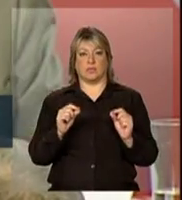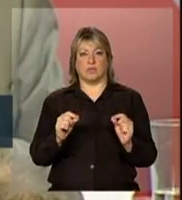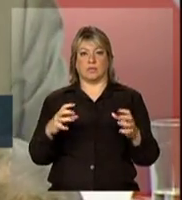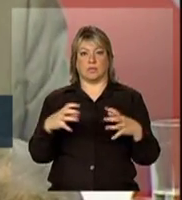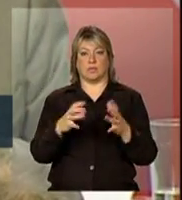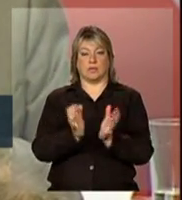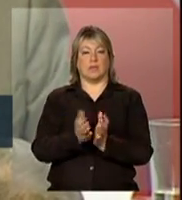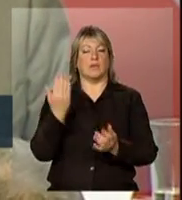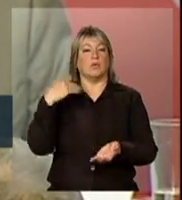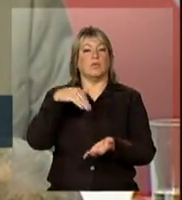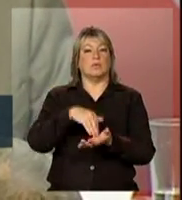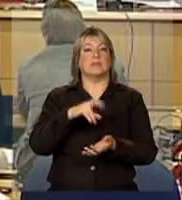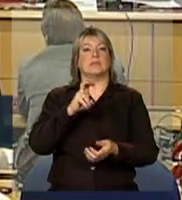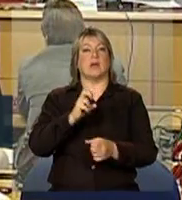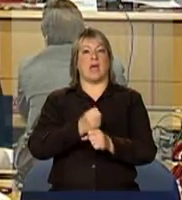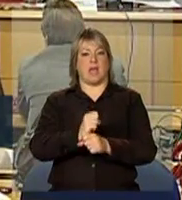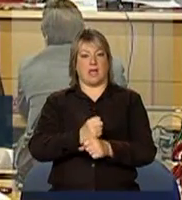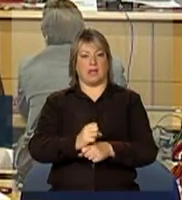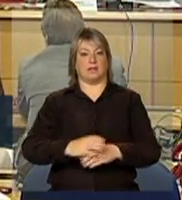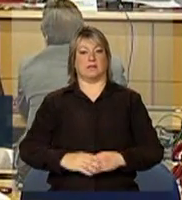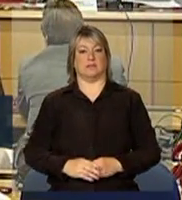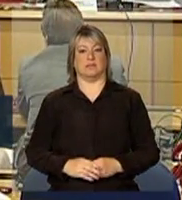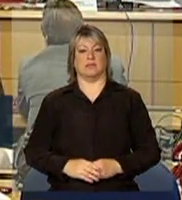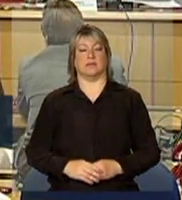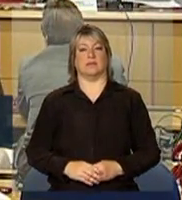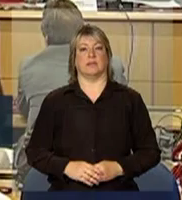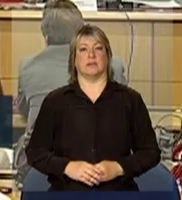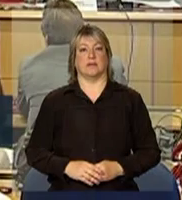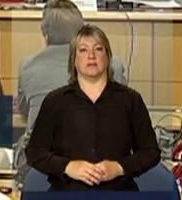nos últimos cinco anos. Isso.